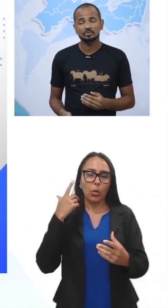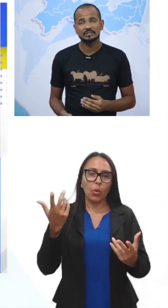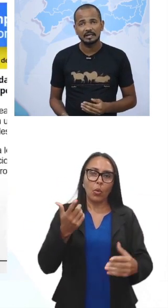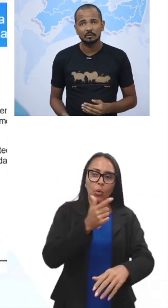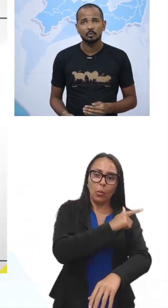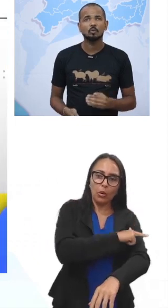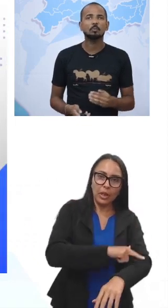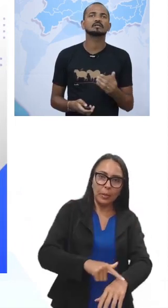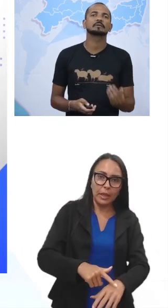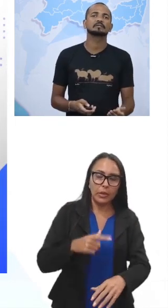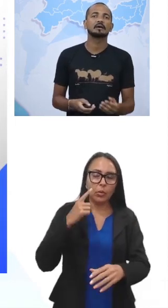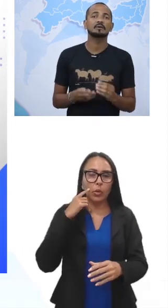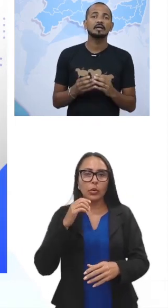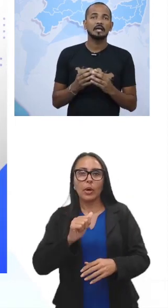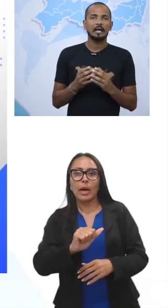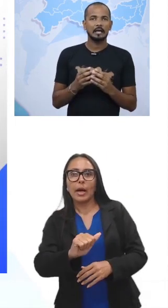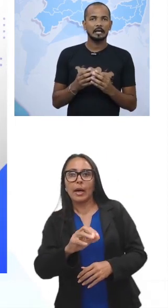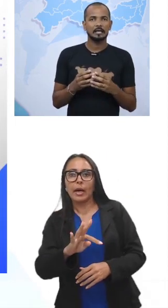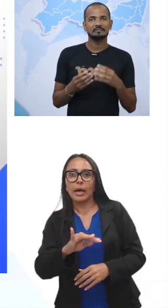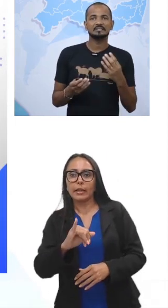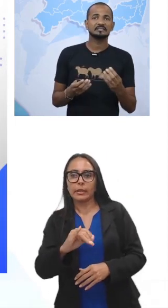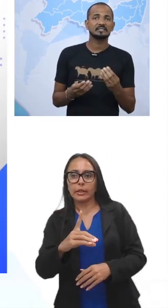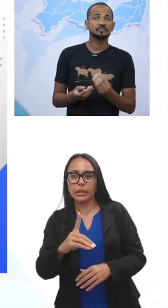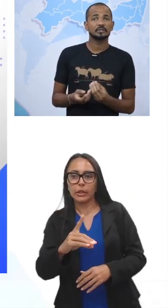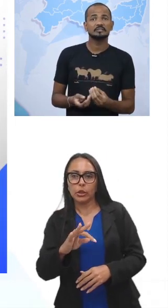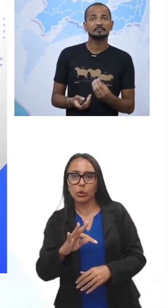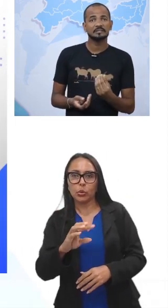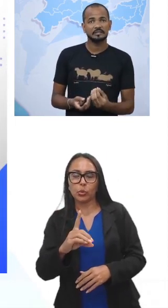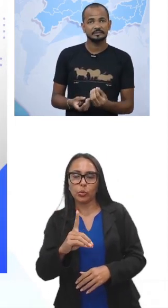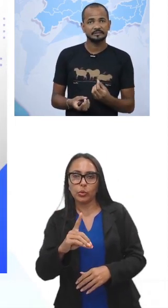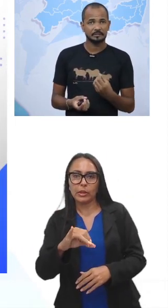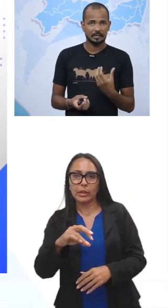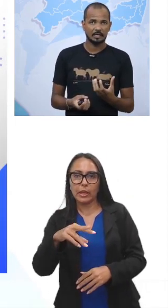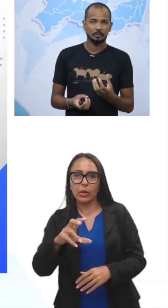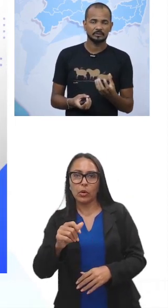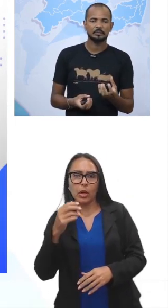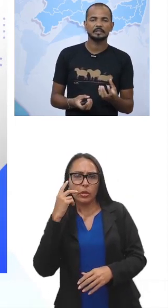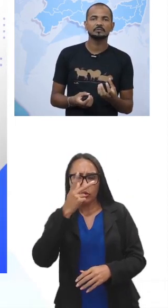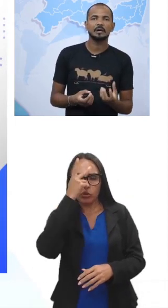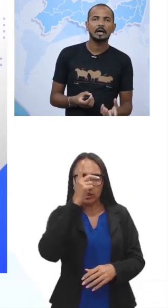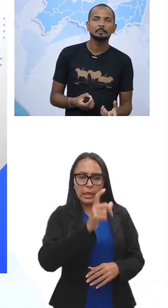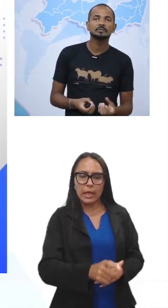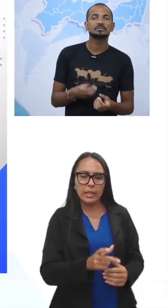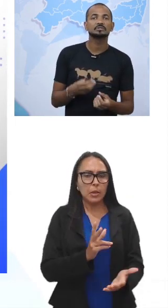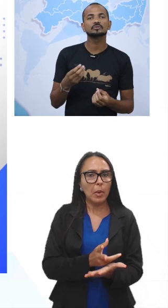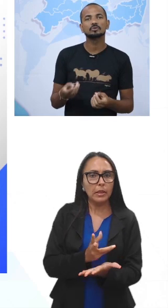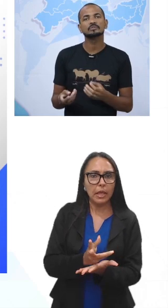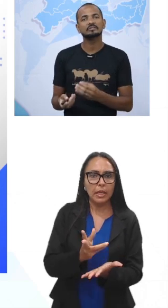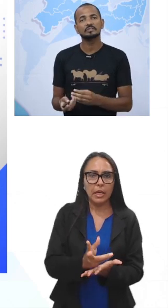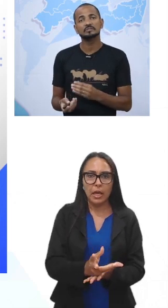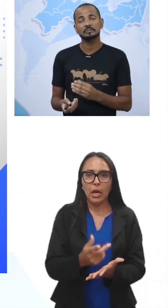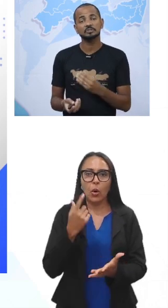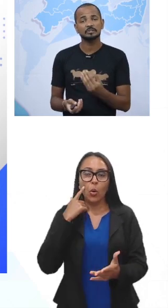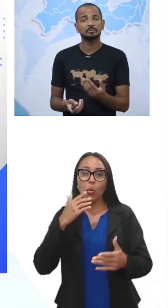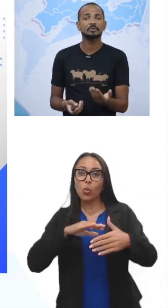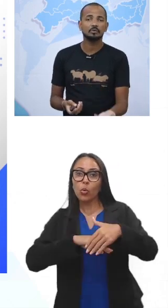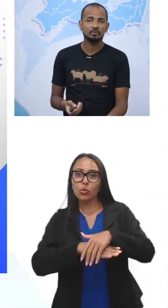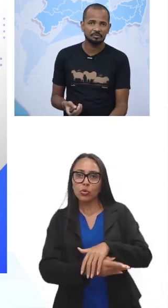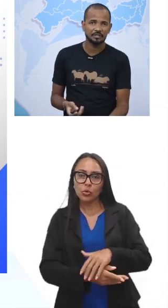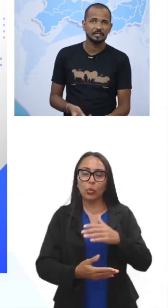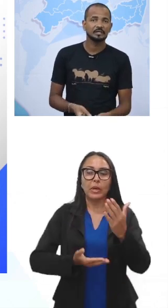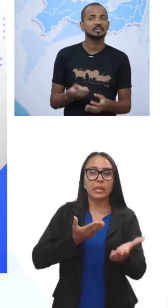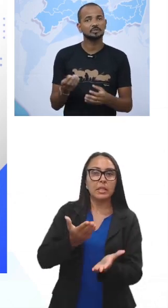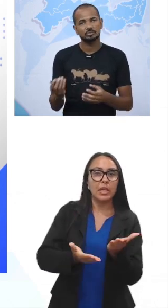atitudinal, o comportamental, ele vai testar, se o seu cliente mantém-se, leal a determinado hábito, de consumo ou serviço, simplesmente, porque